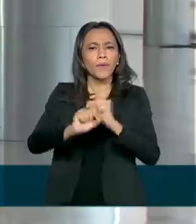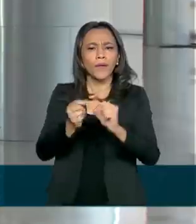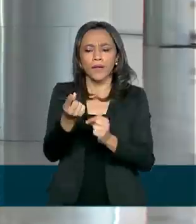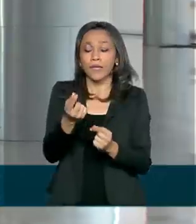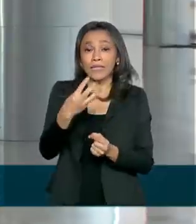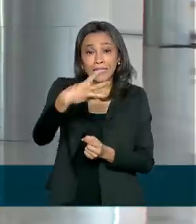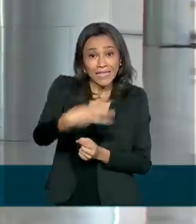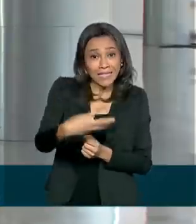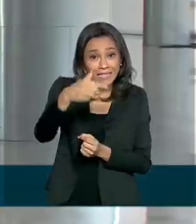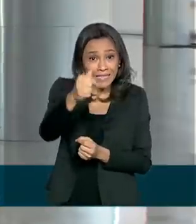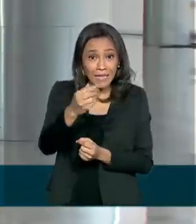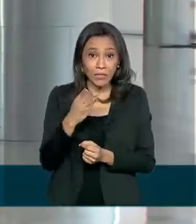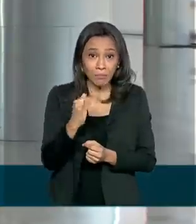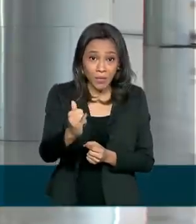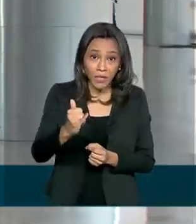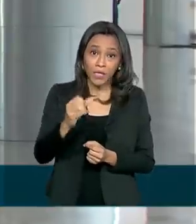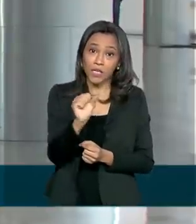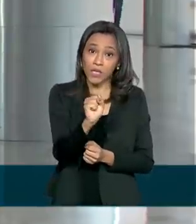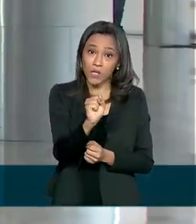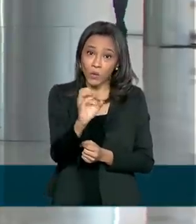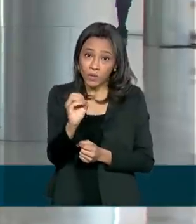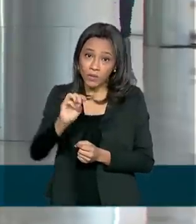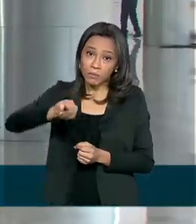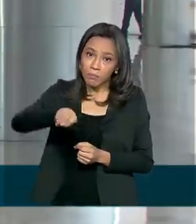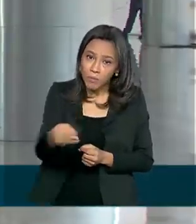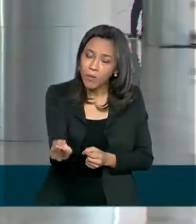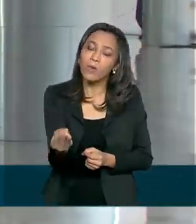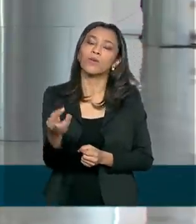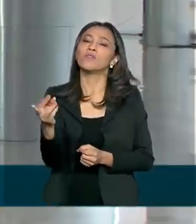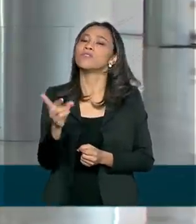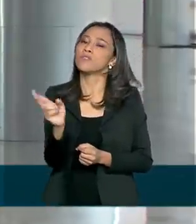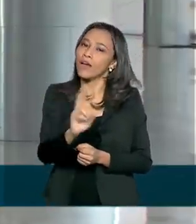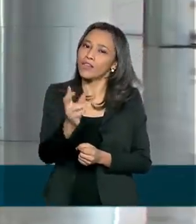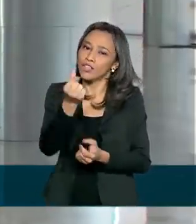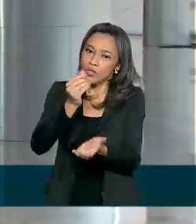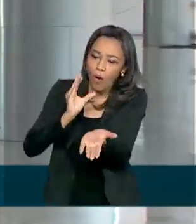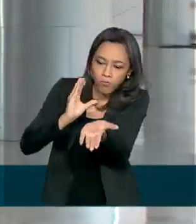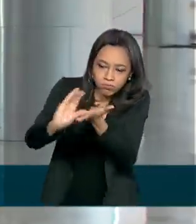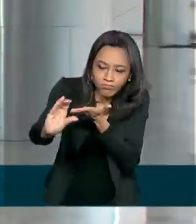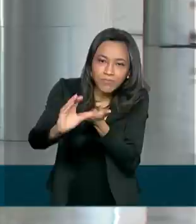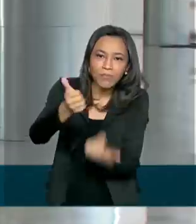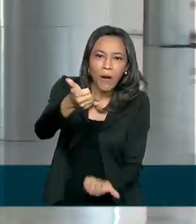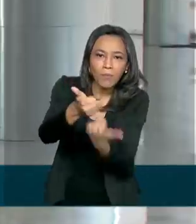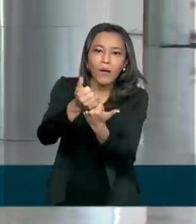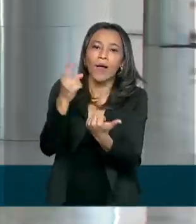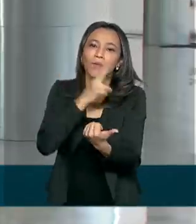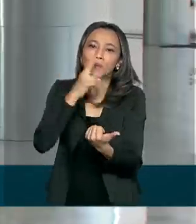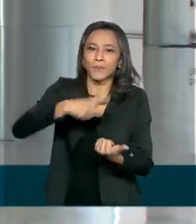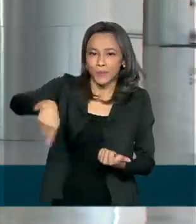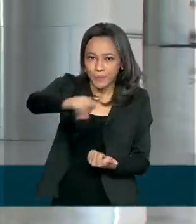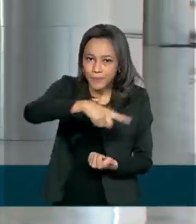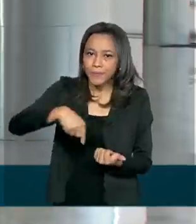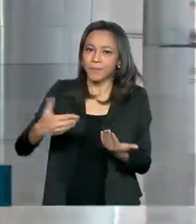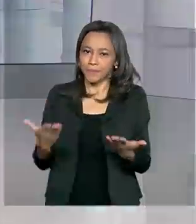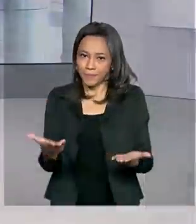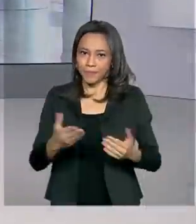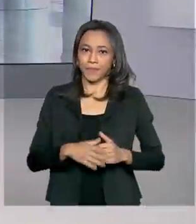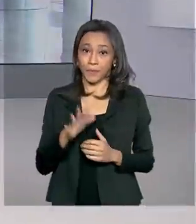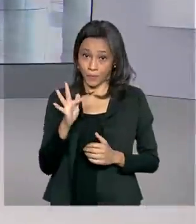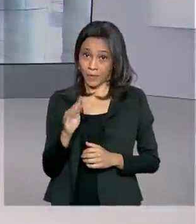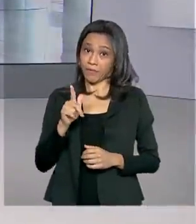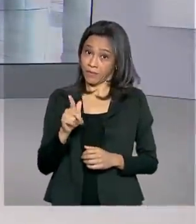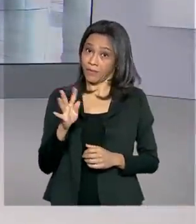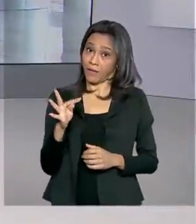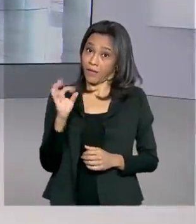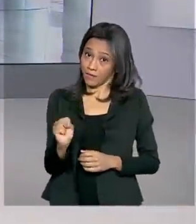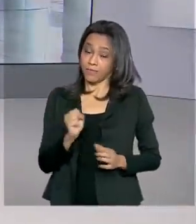bilhões e 800 milhões de reais com o saque emergencial do FGTS. Roberto? Está ótimo,